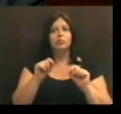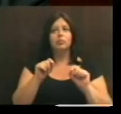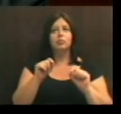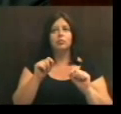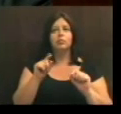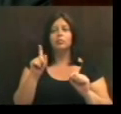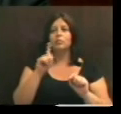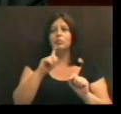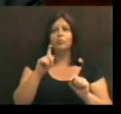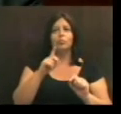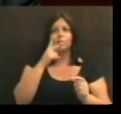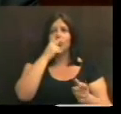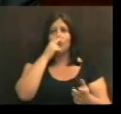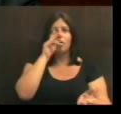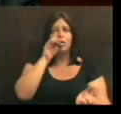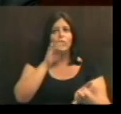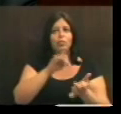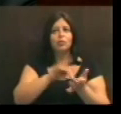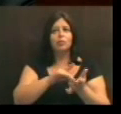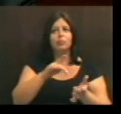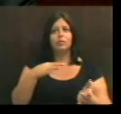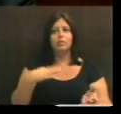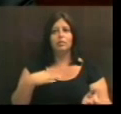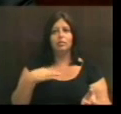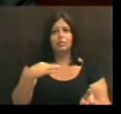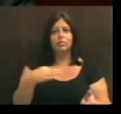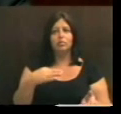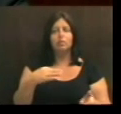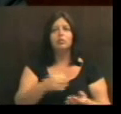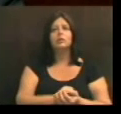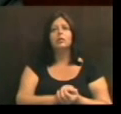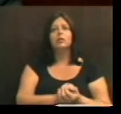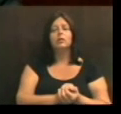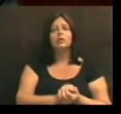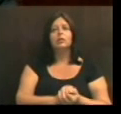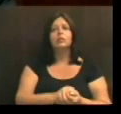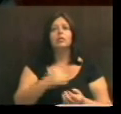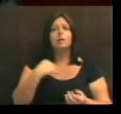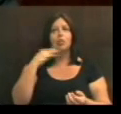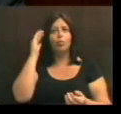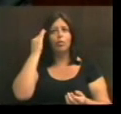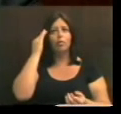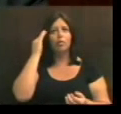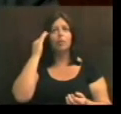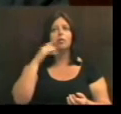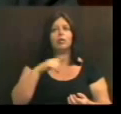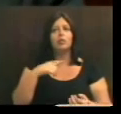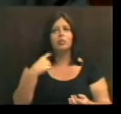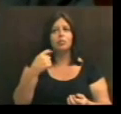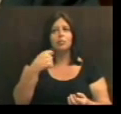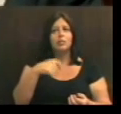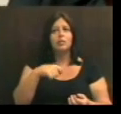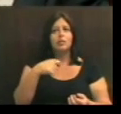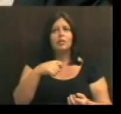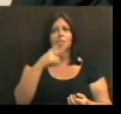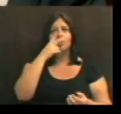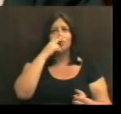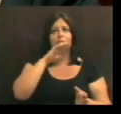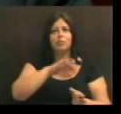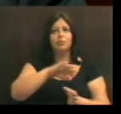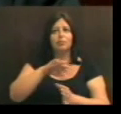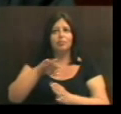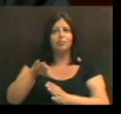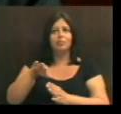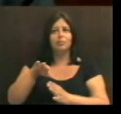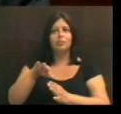há uma legitimidade nas candidaturas. E eu entendo que nós precisamos deixar de ser laranjas dentro